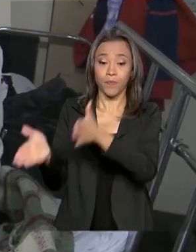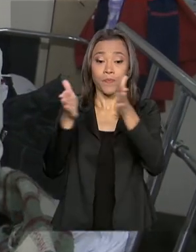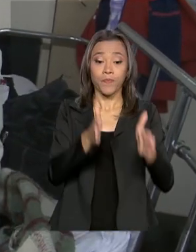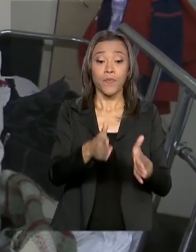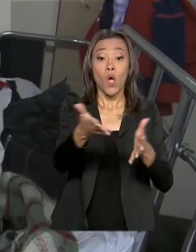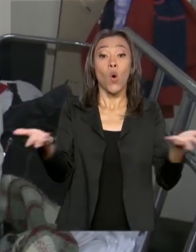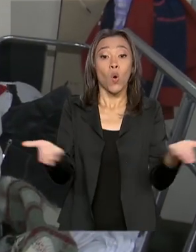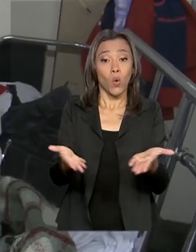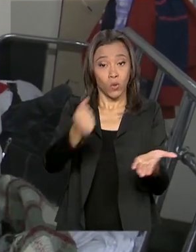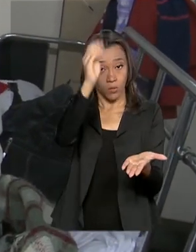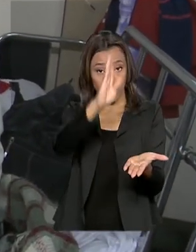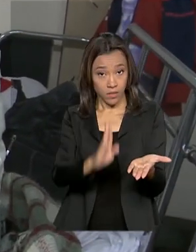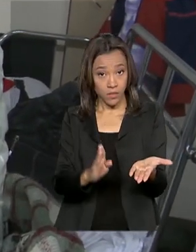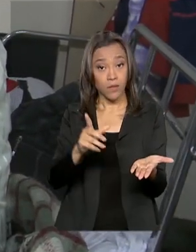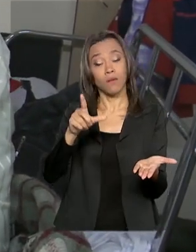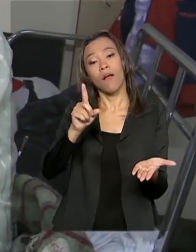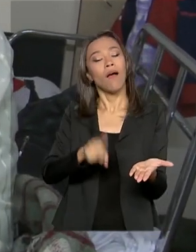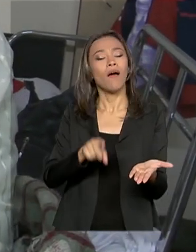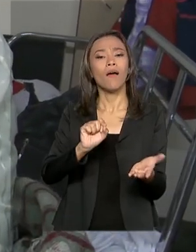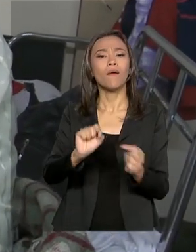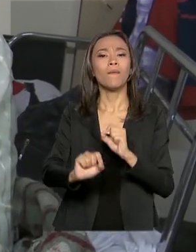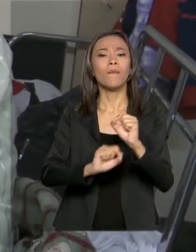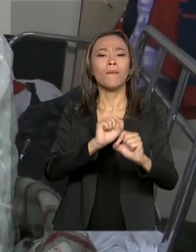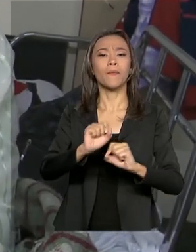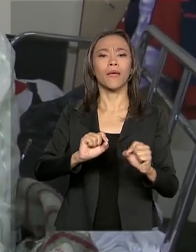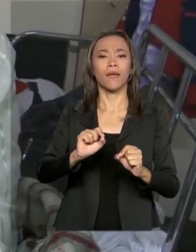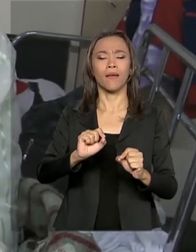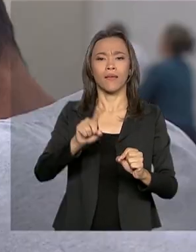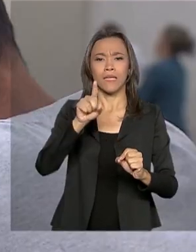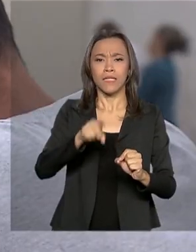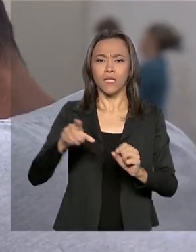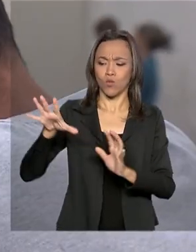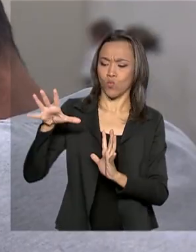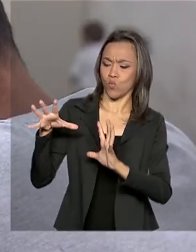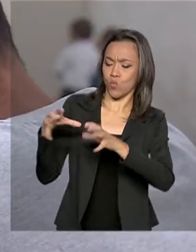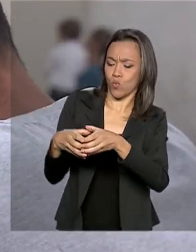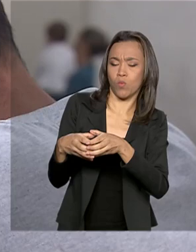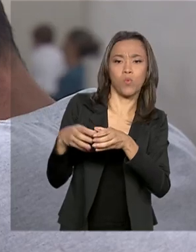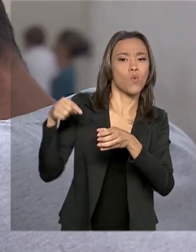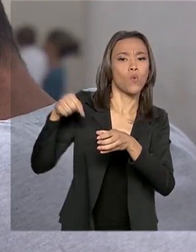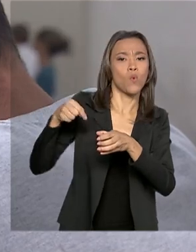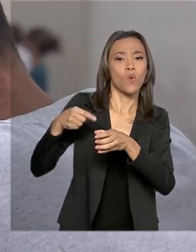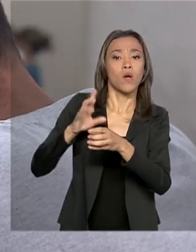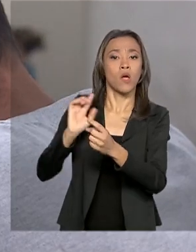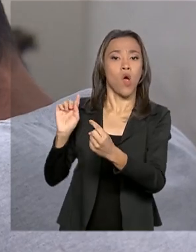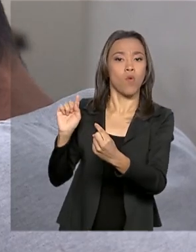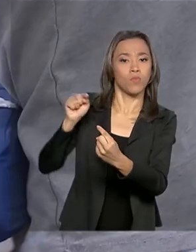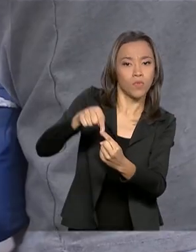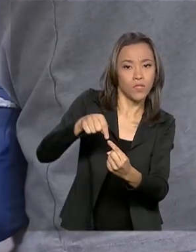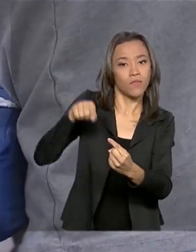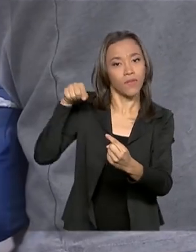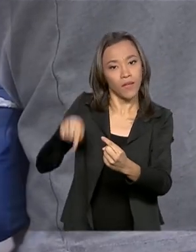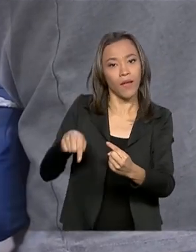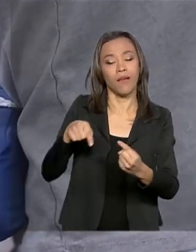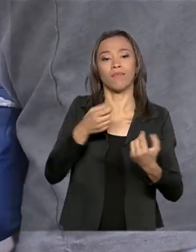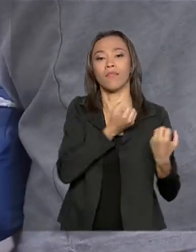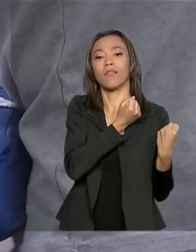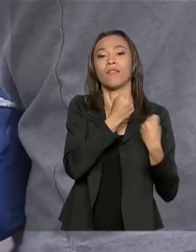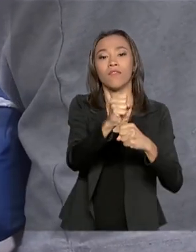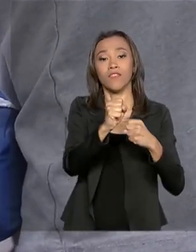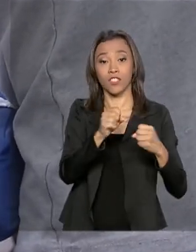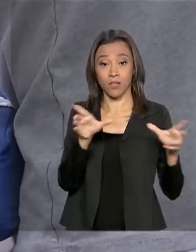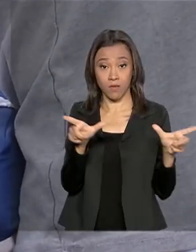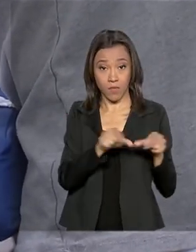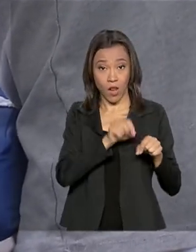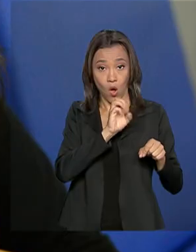Brasil preside a organização internacional Stop TB, que segue a meta defendida pela Organização Mundial da